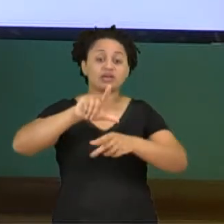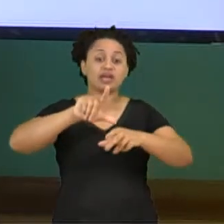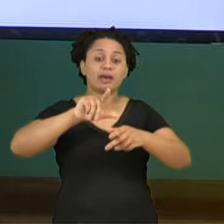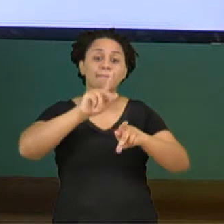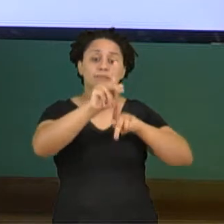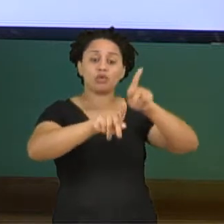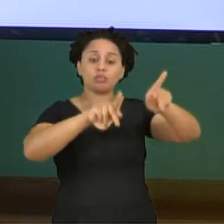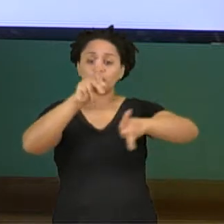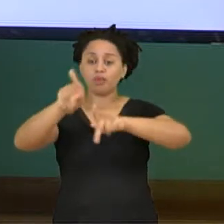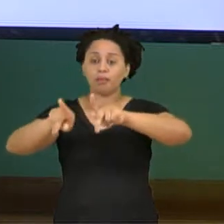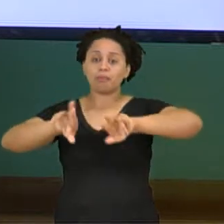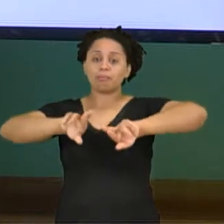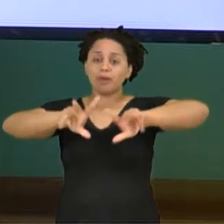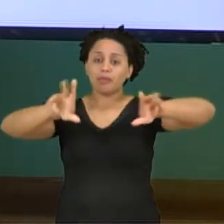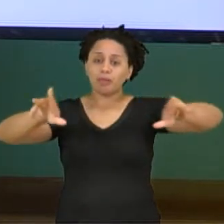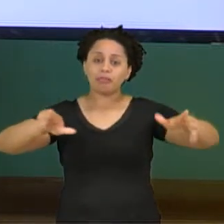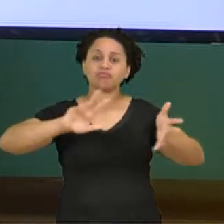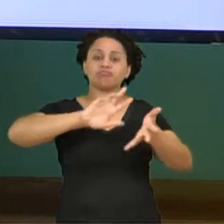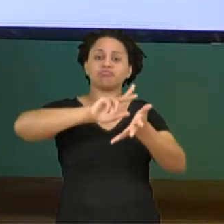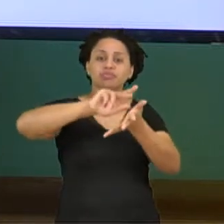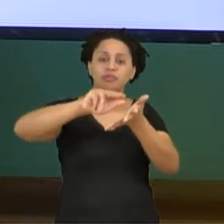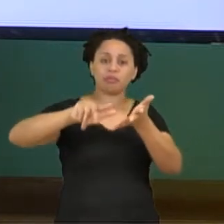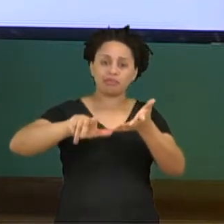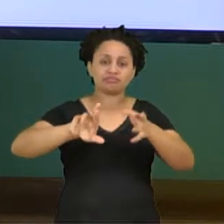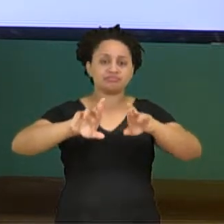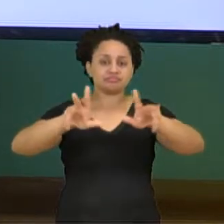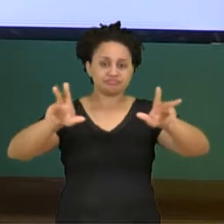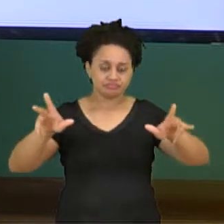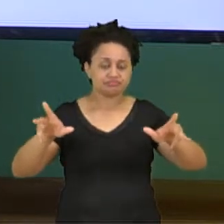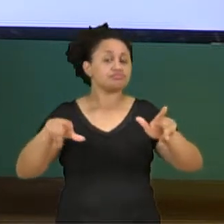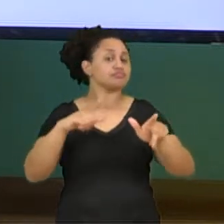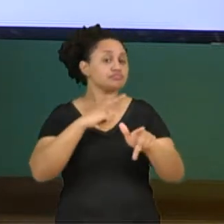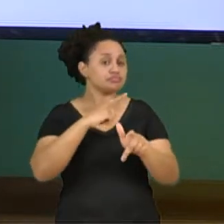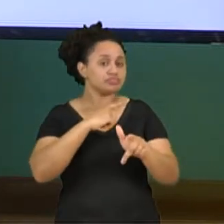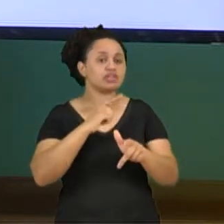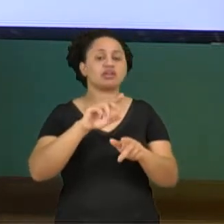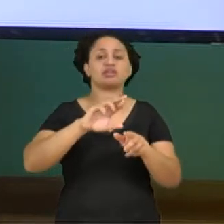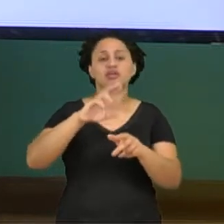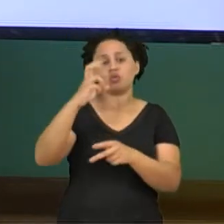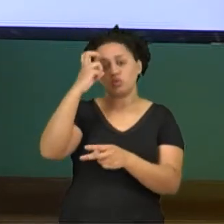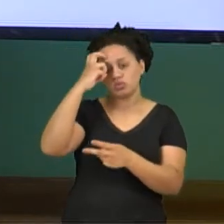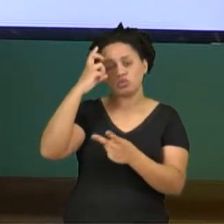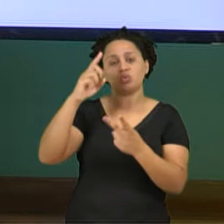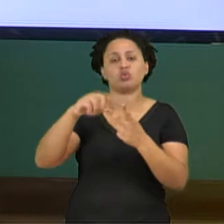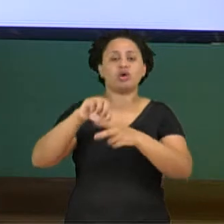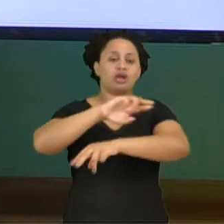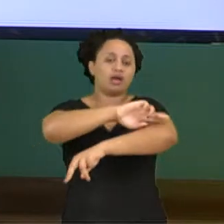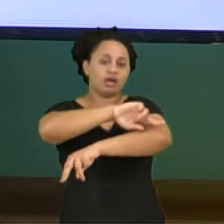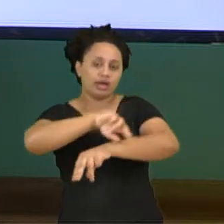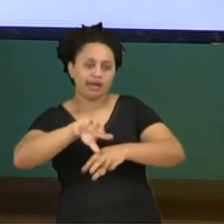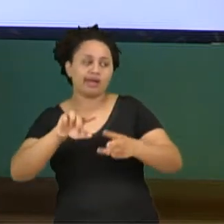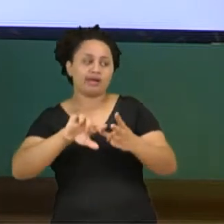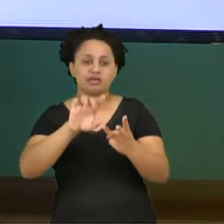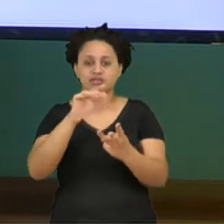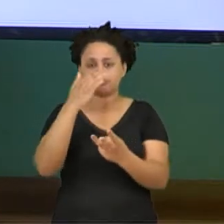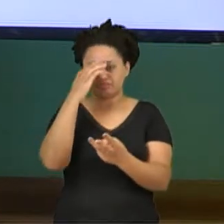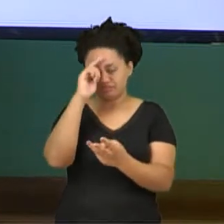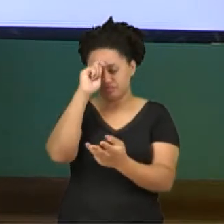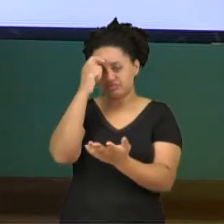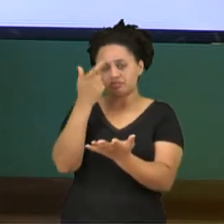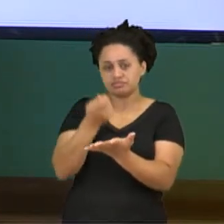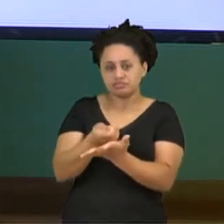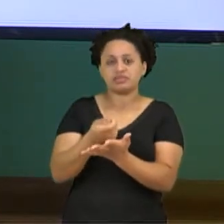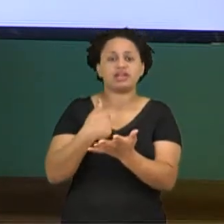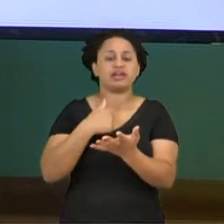povos. Nós somos povos diferentes. diferenças de cultura, raça, crenças diferentes da